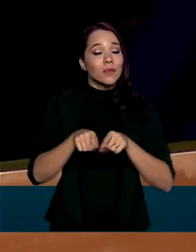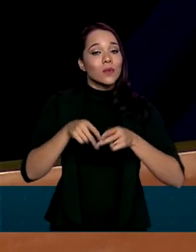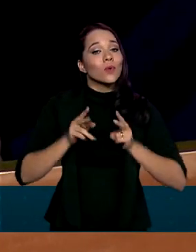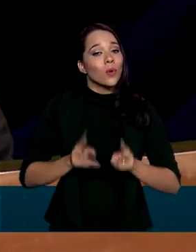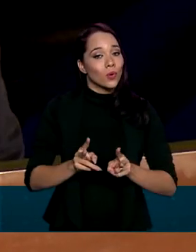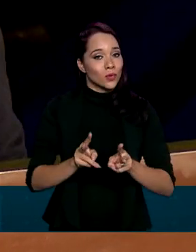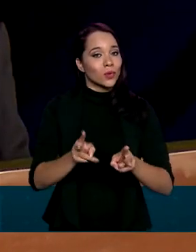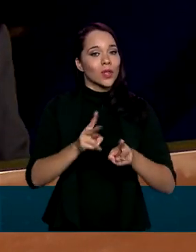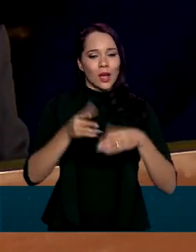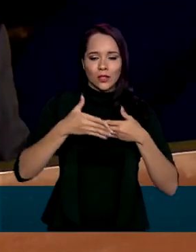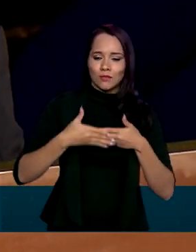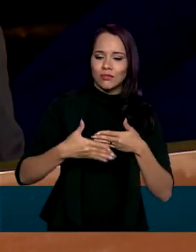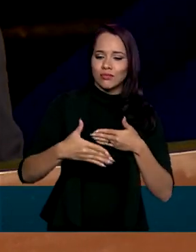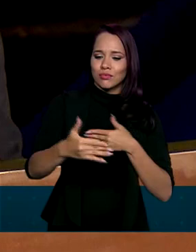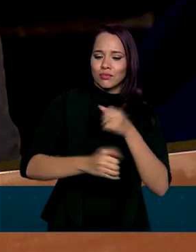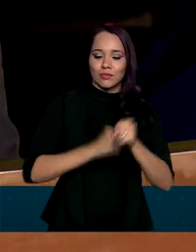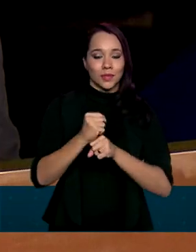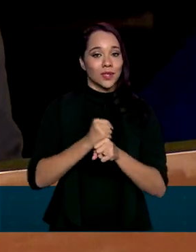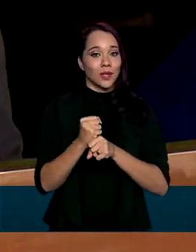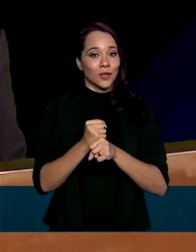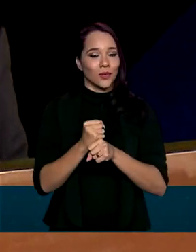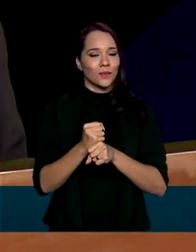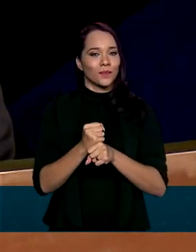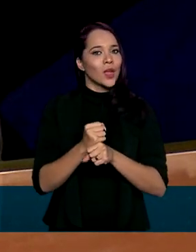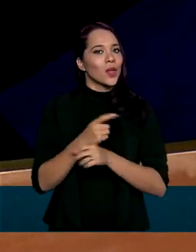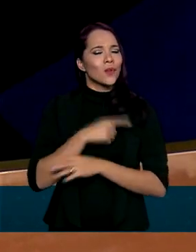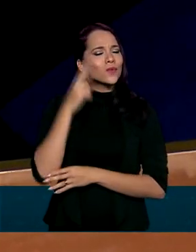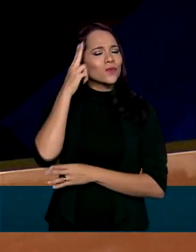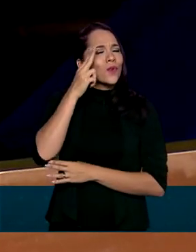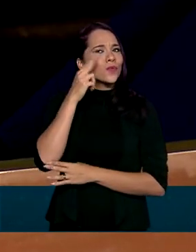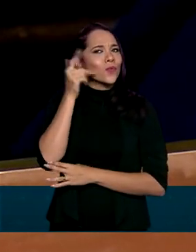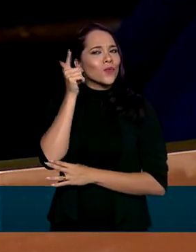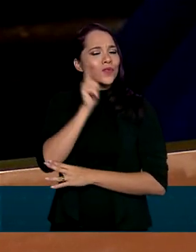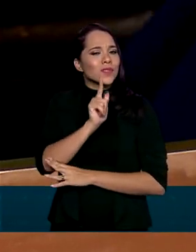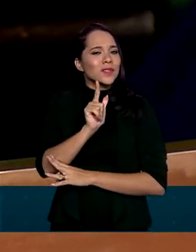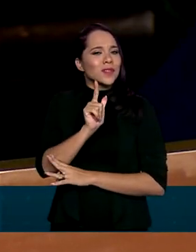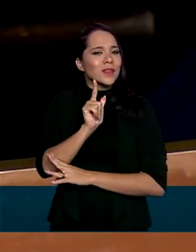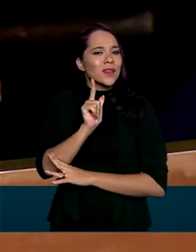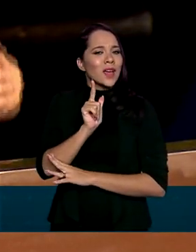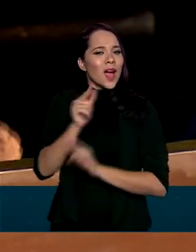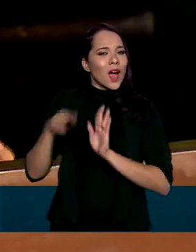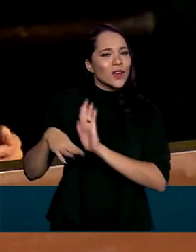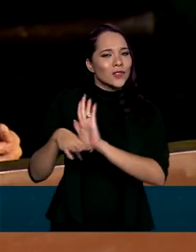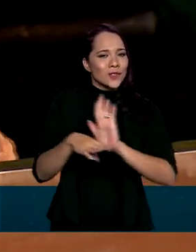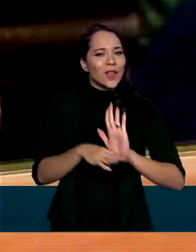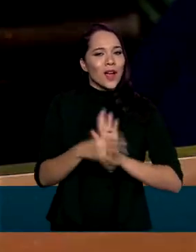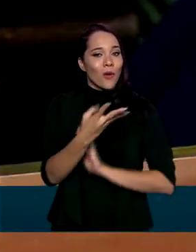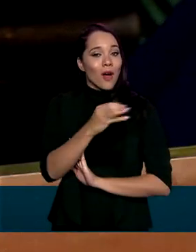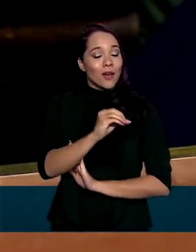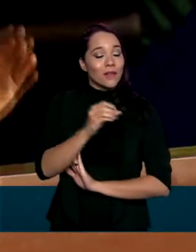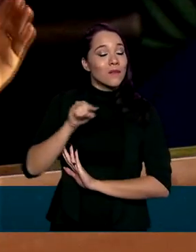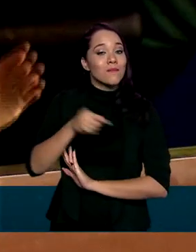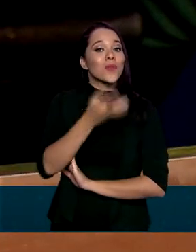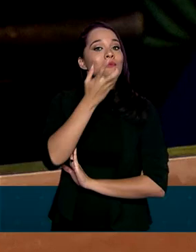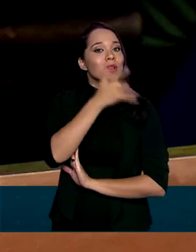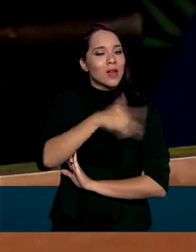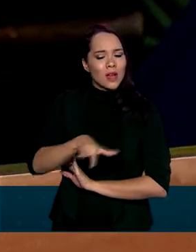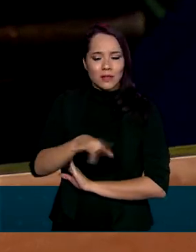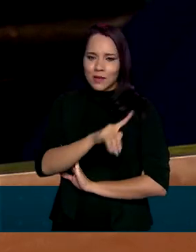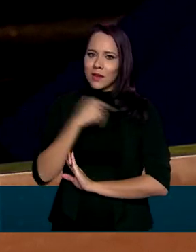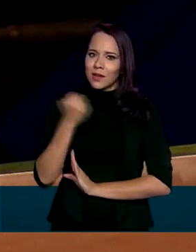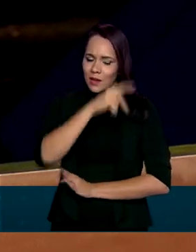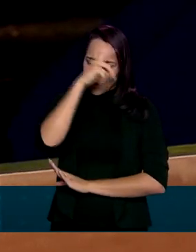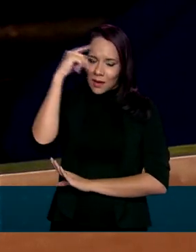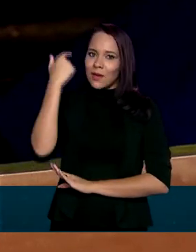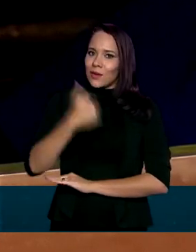ao longo de todo esse ano. E o nosso sonho de atingir 40 mil crianças, vamos trabalhar muito para que